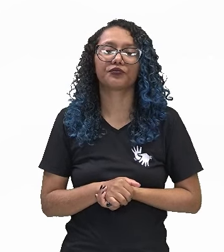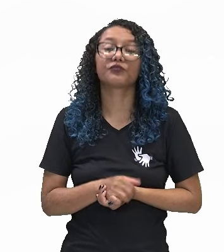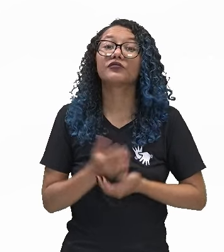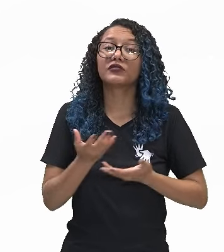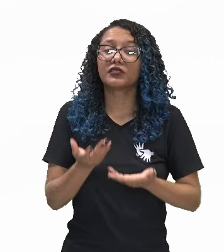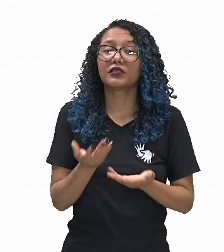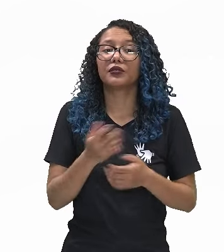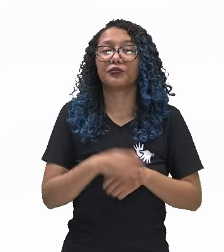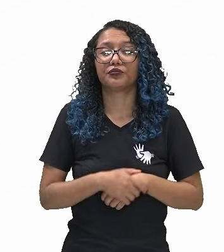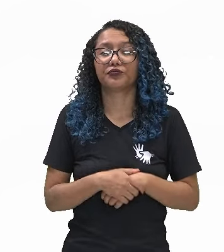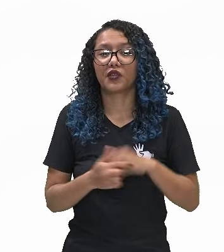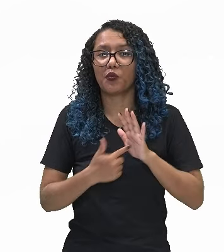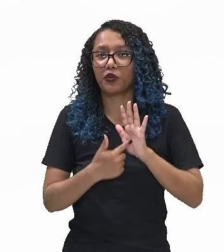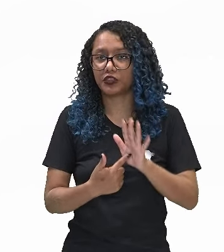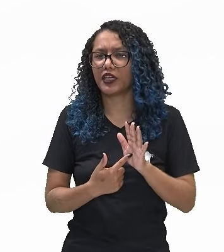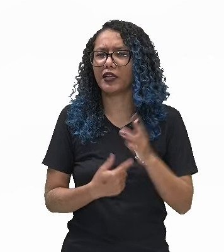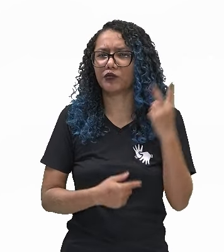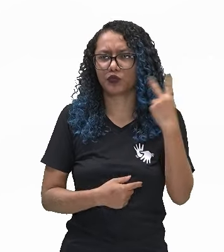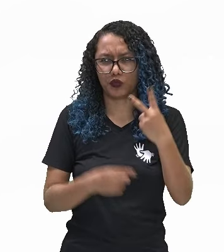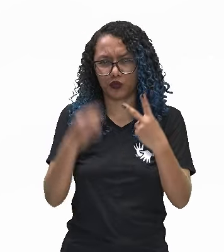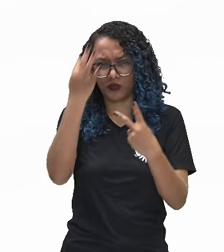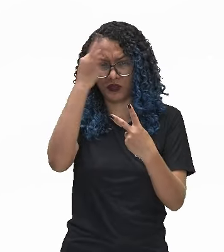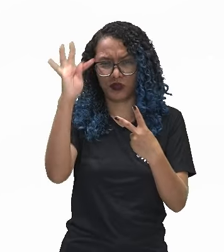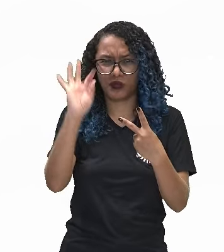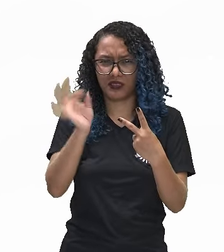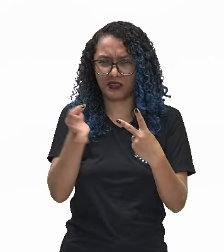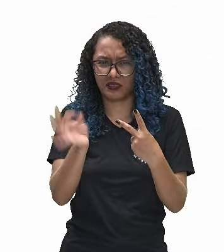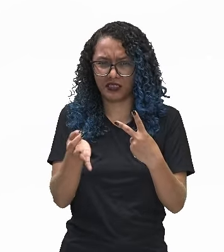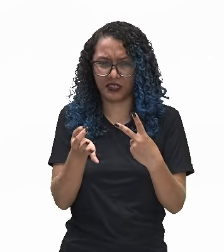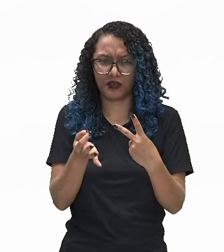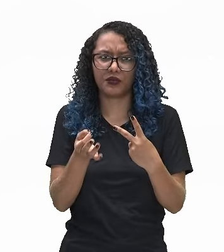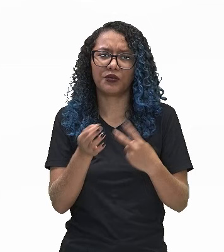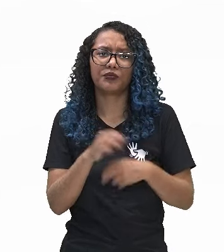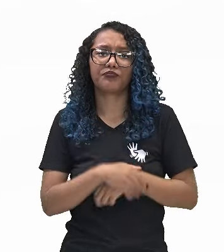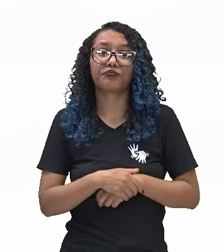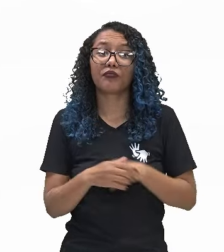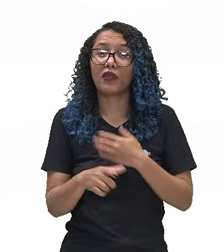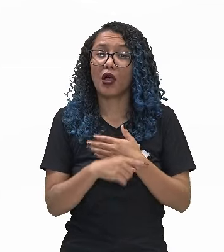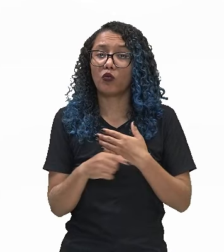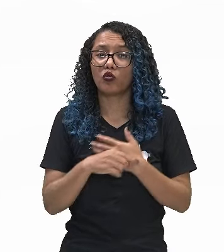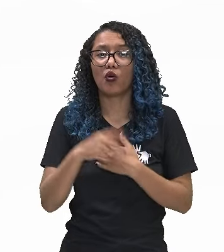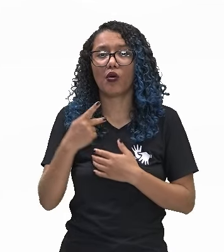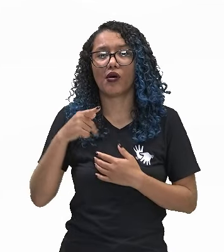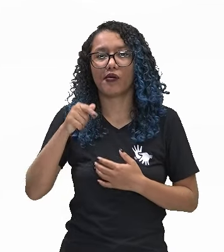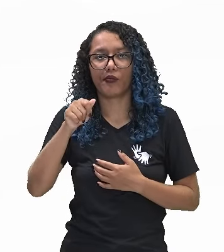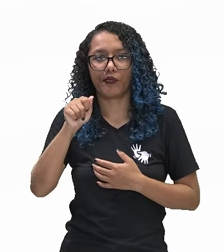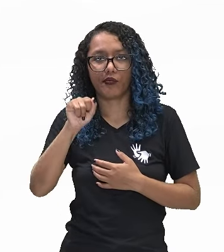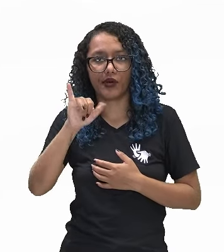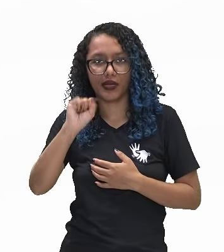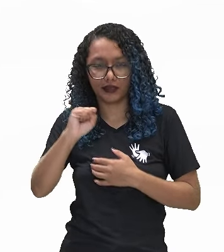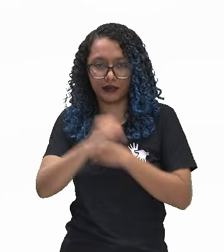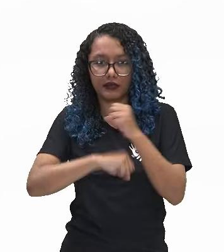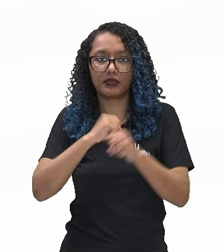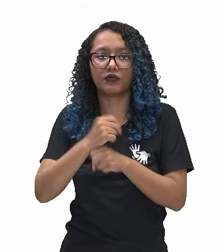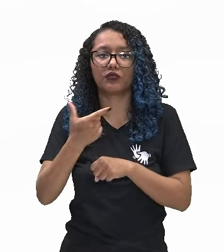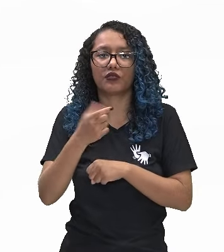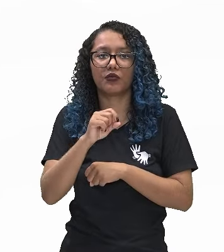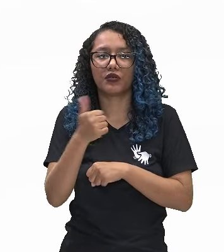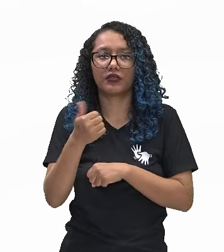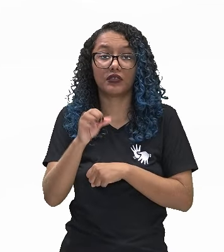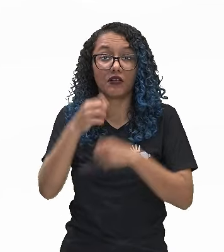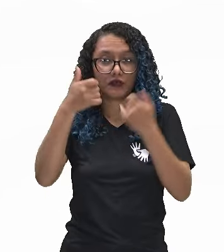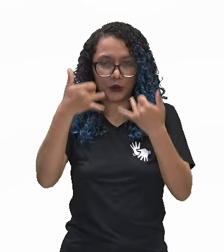que existem duas correntes sob os estudos de Antônio Paes, no ano de 2019. Esse